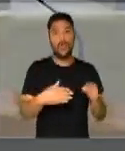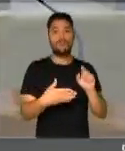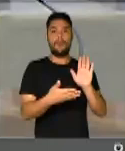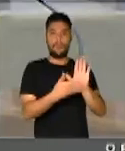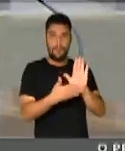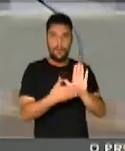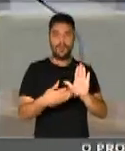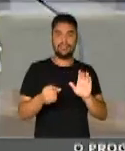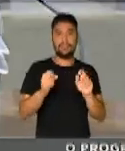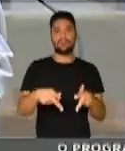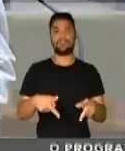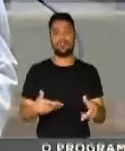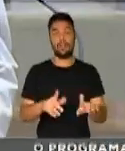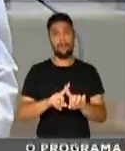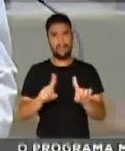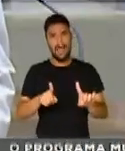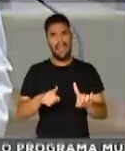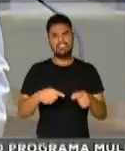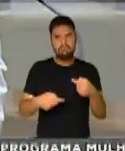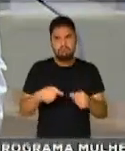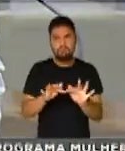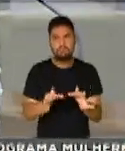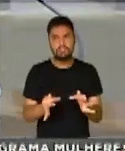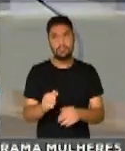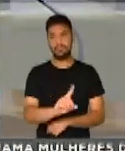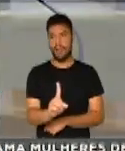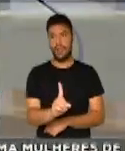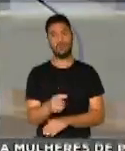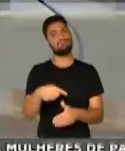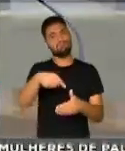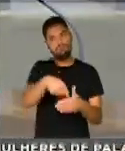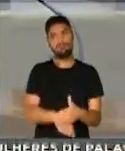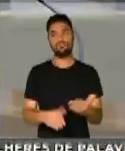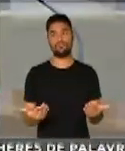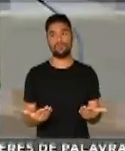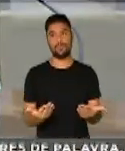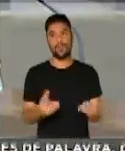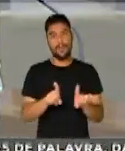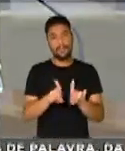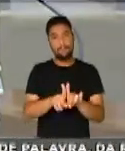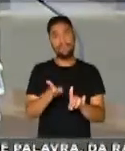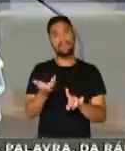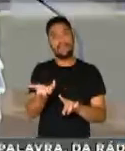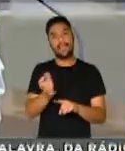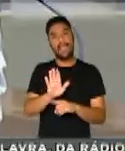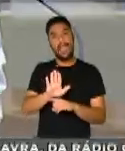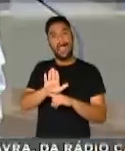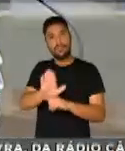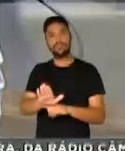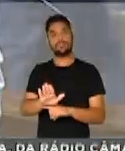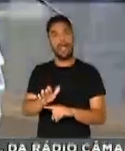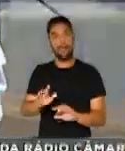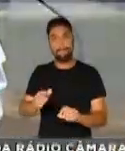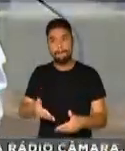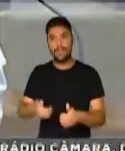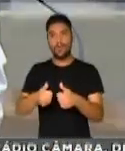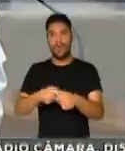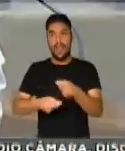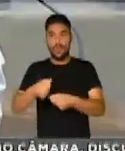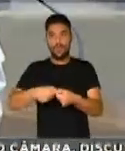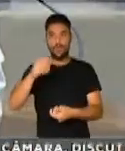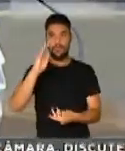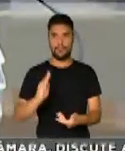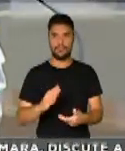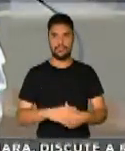sem que ela se transforme na panaceia, no remédio de todos os males para a economia brasileira porque